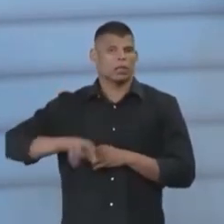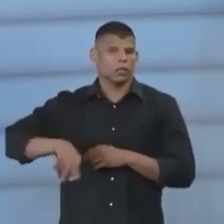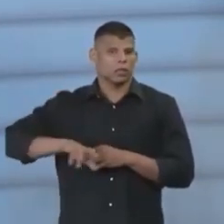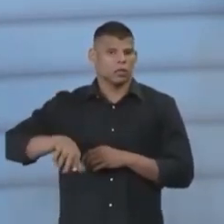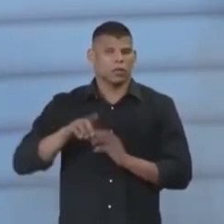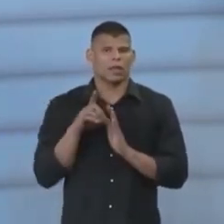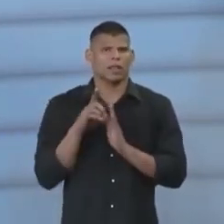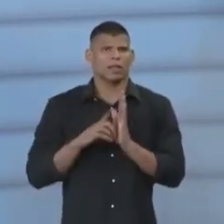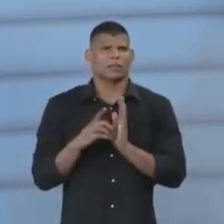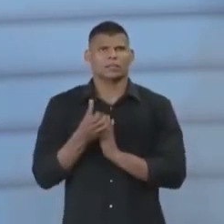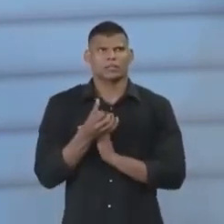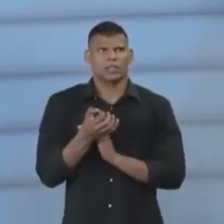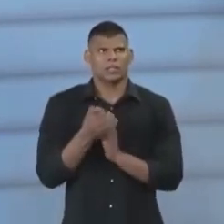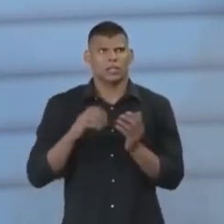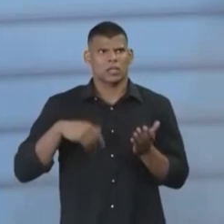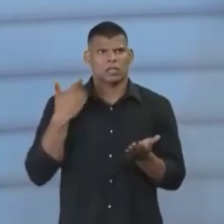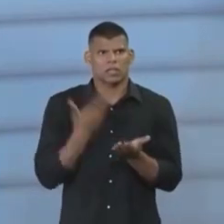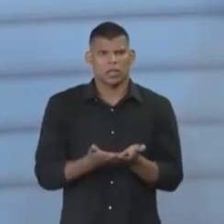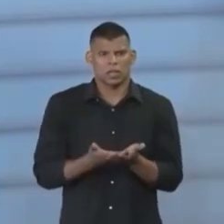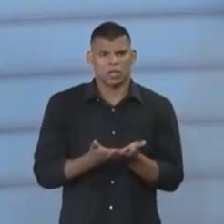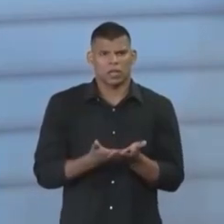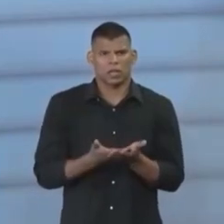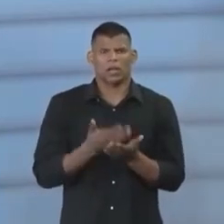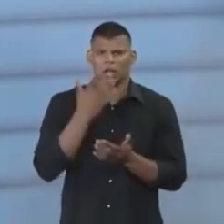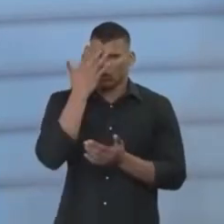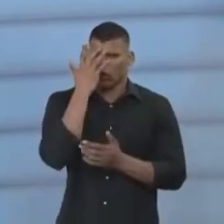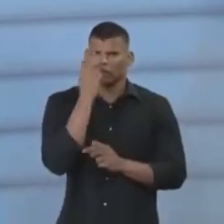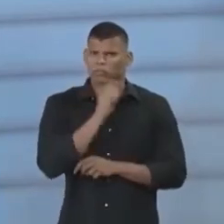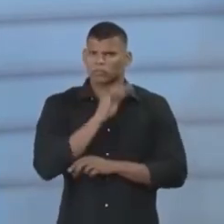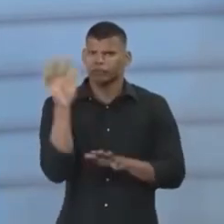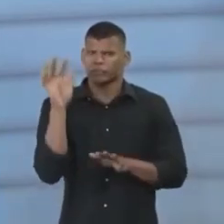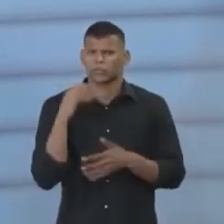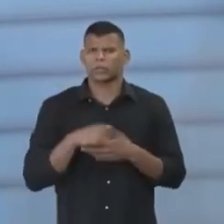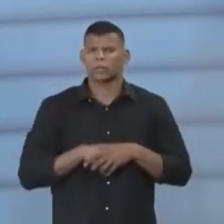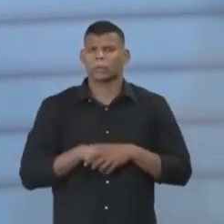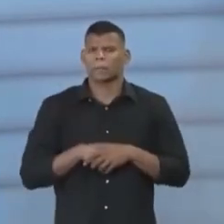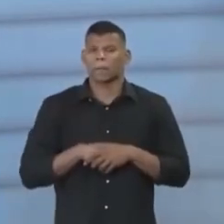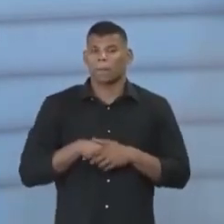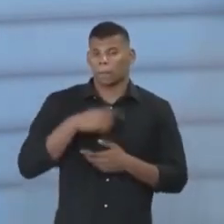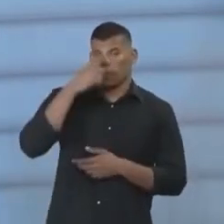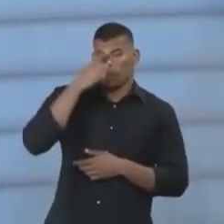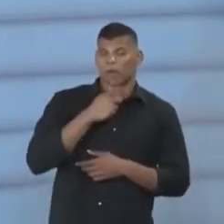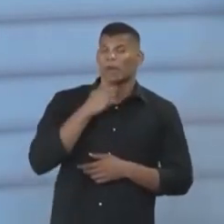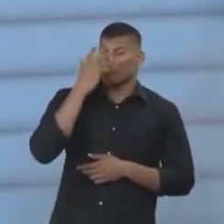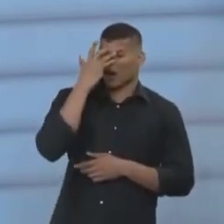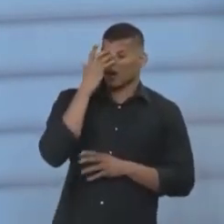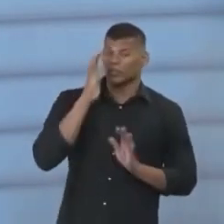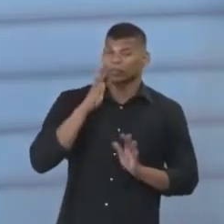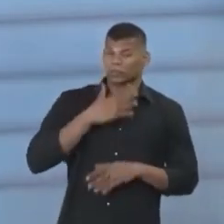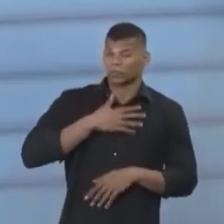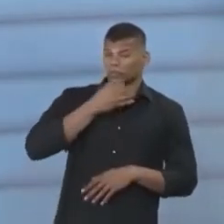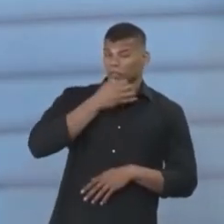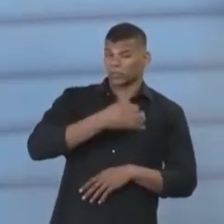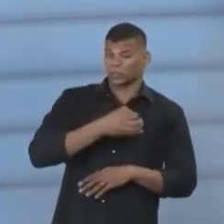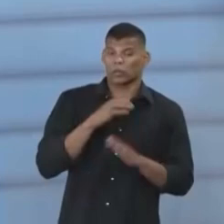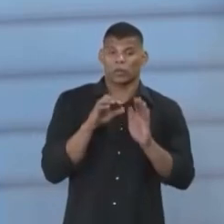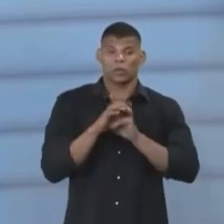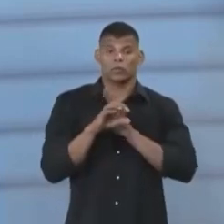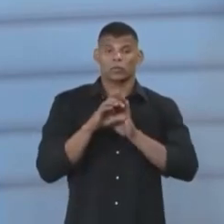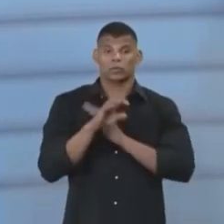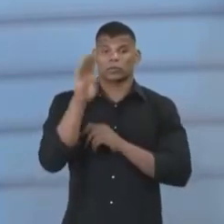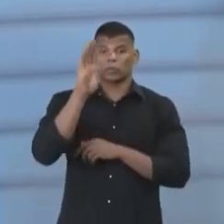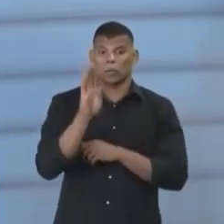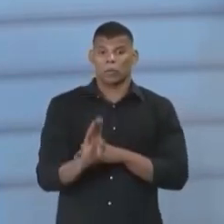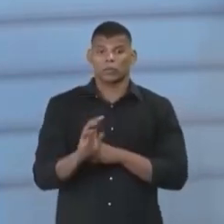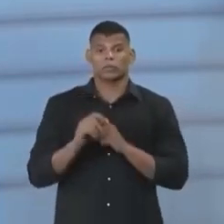década de 70 para cá, está muito claro, inclusive, eu entendo que a Constituição brasileira, ela traz esse